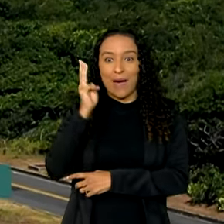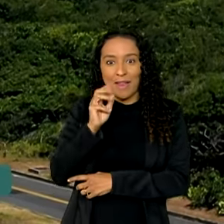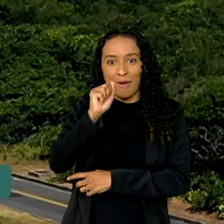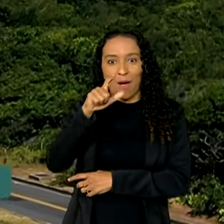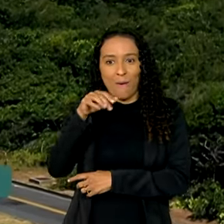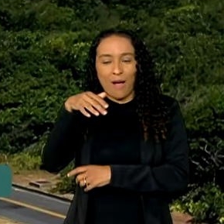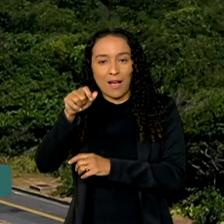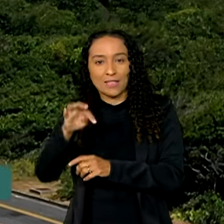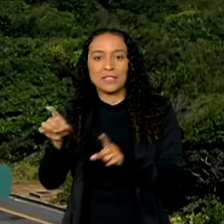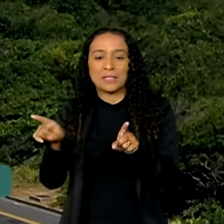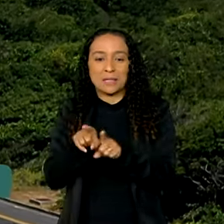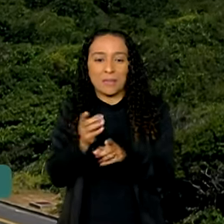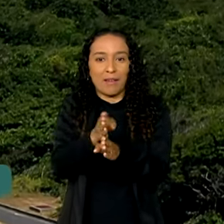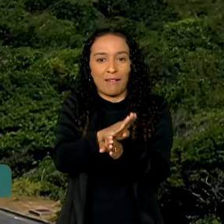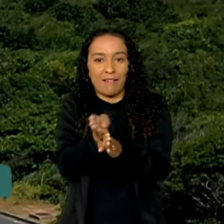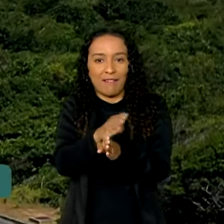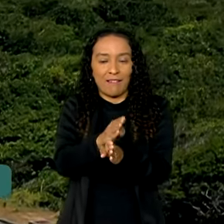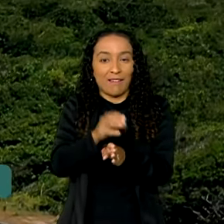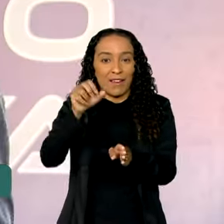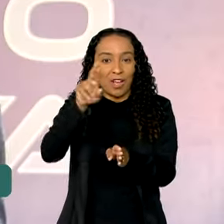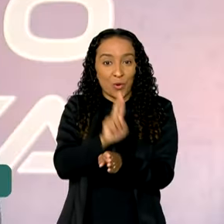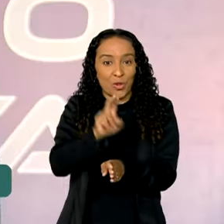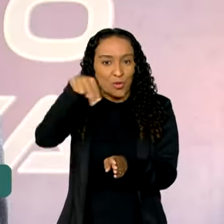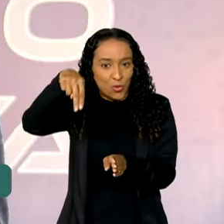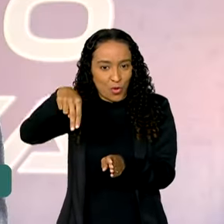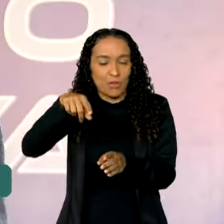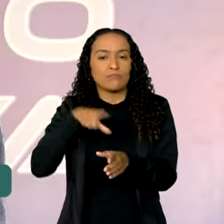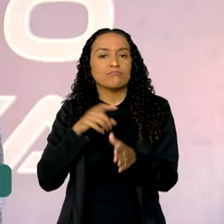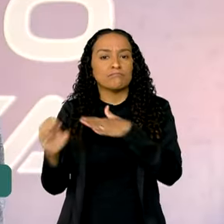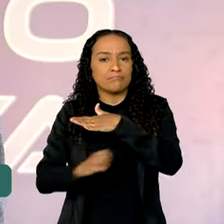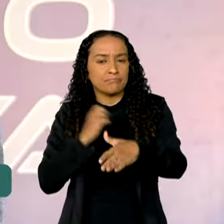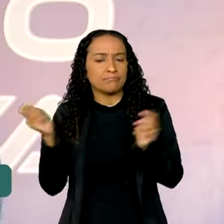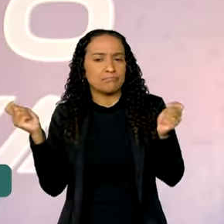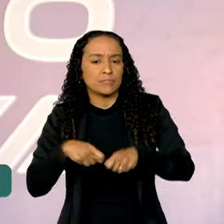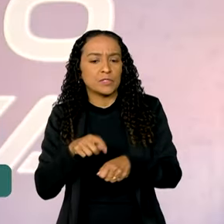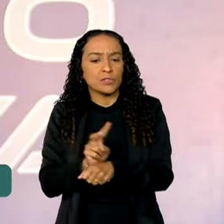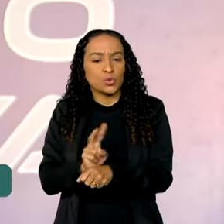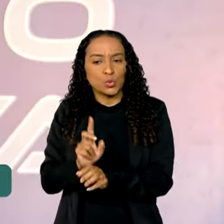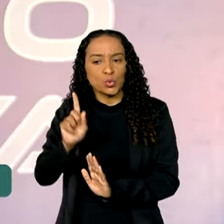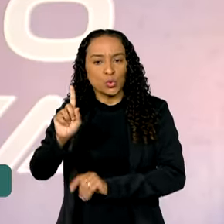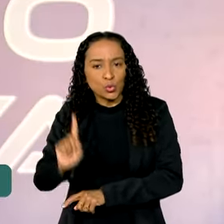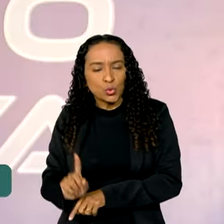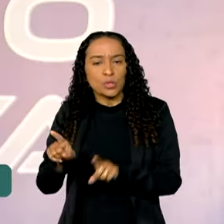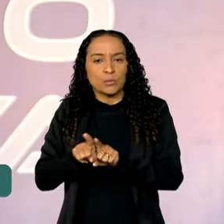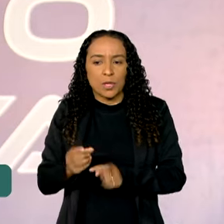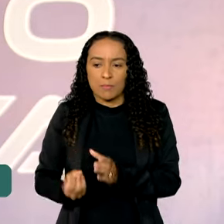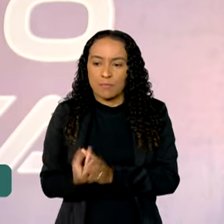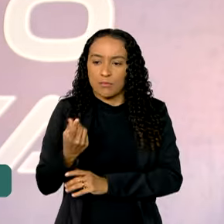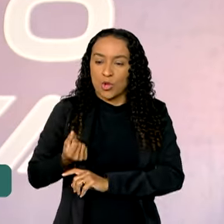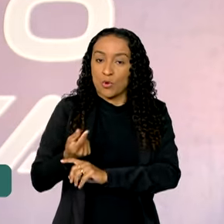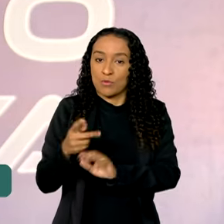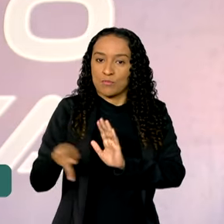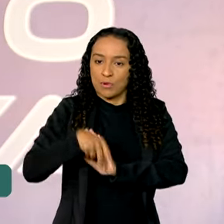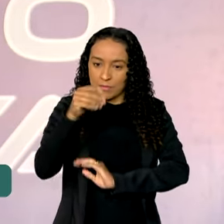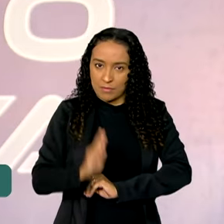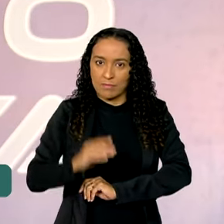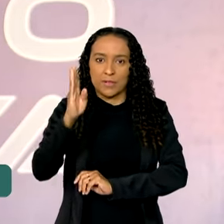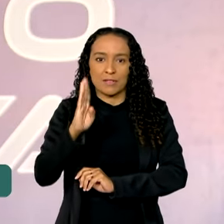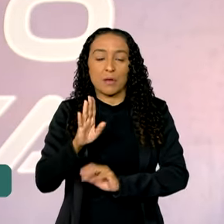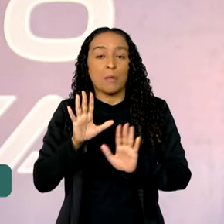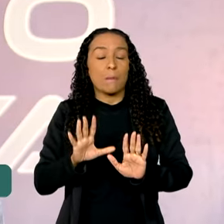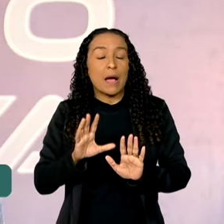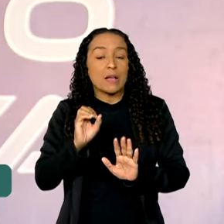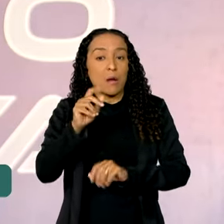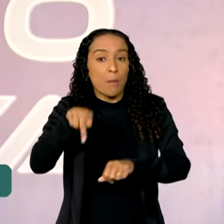e na Barreira do Inferno, no Rio Grande do Norte. Uma empresa que poderia gerenciar e gerar recursos para o país. Existem países